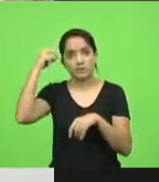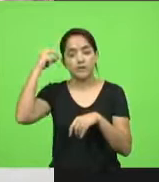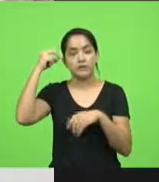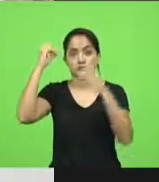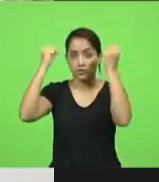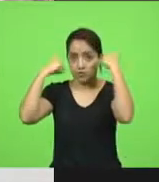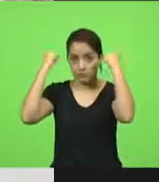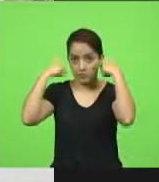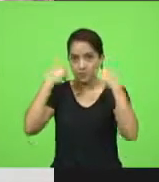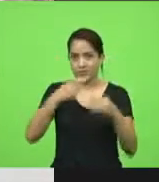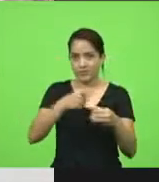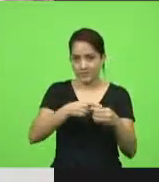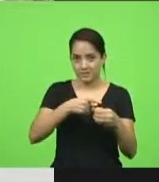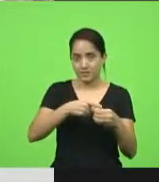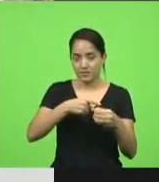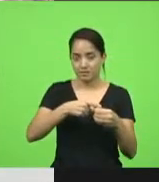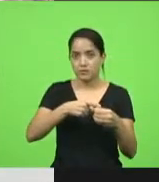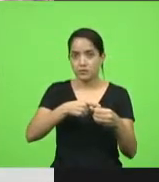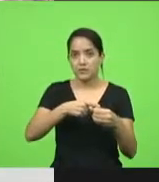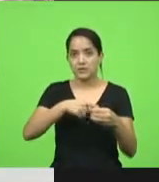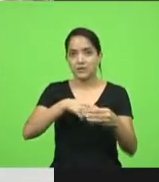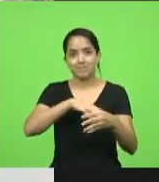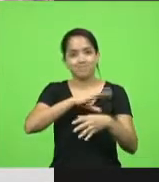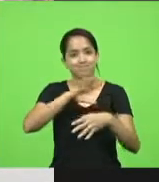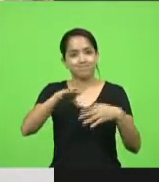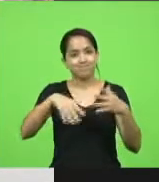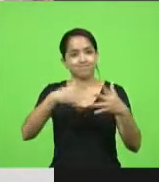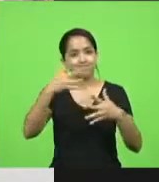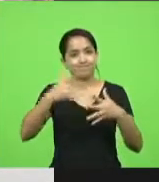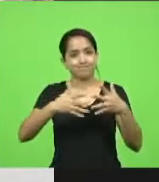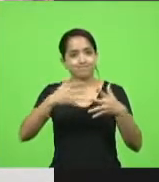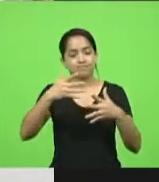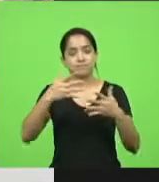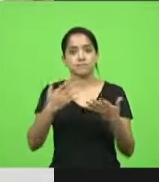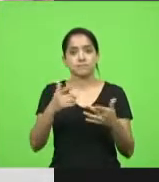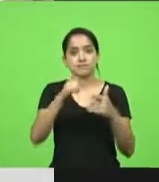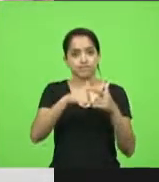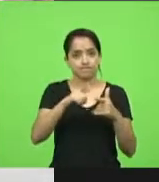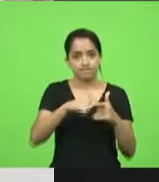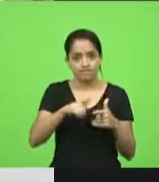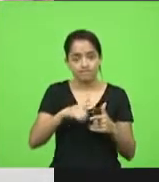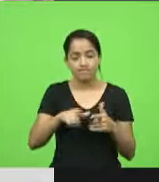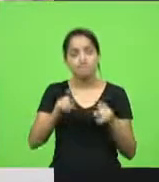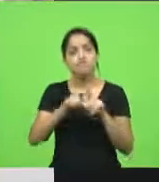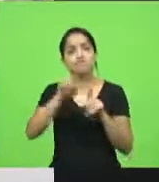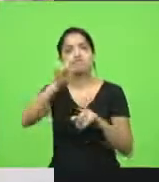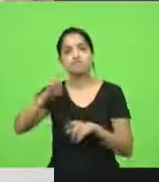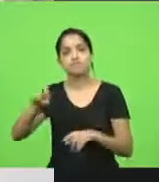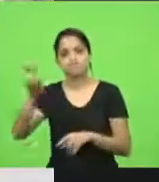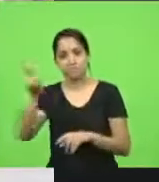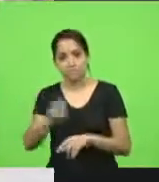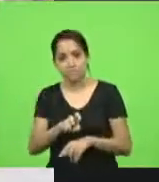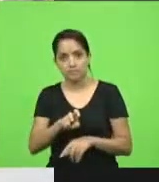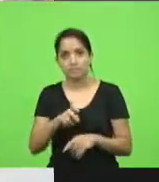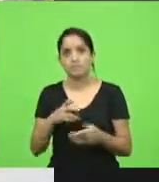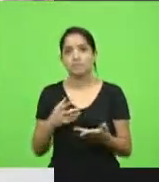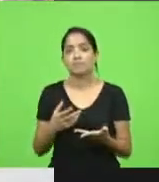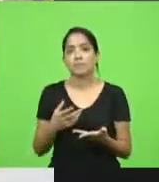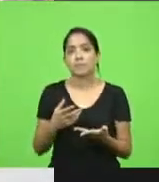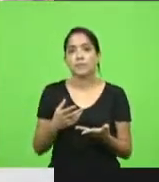uma situação absolutamente calamitosa. Conversei também com lideranças de Xancherê. Aliás, quero parabenizar